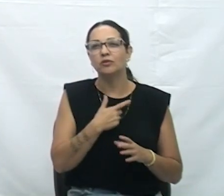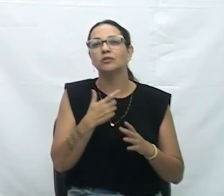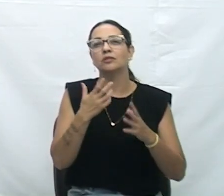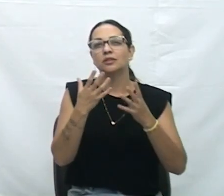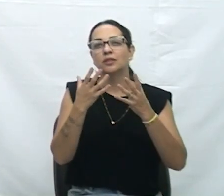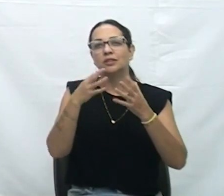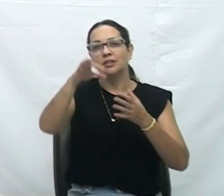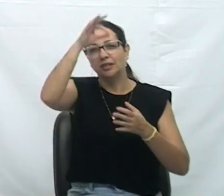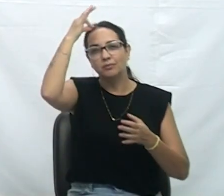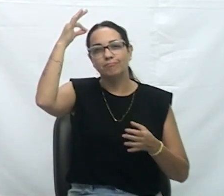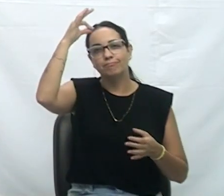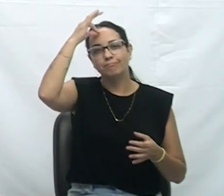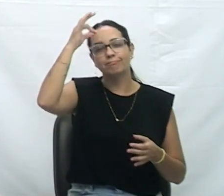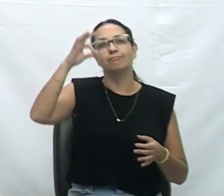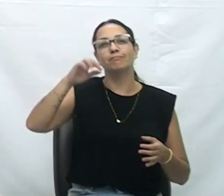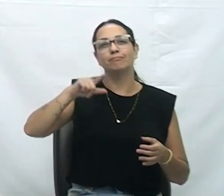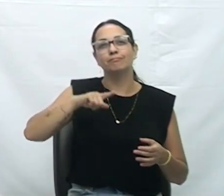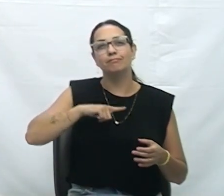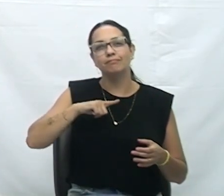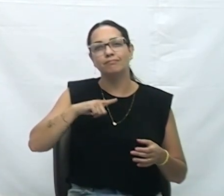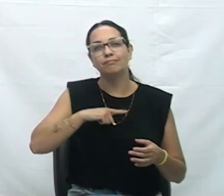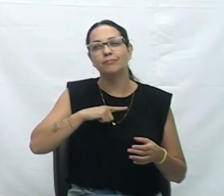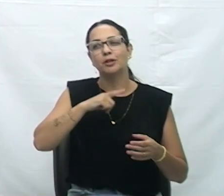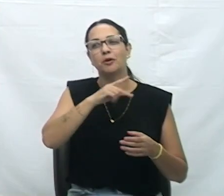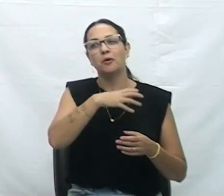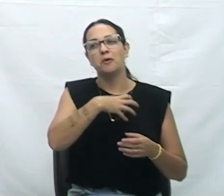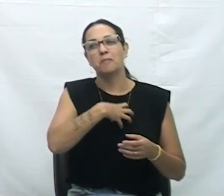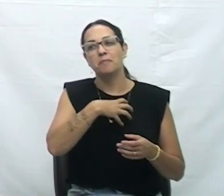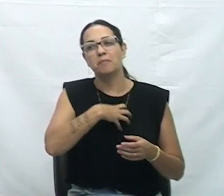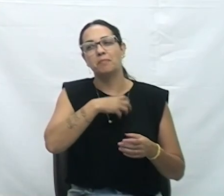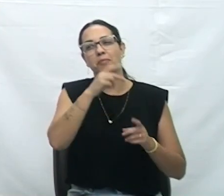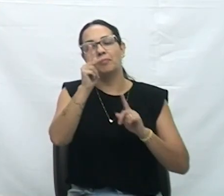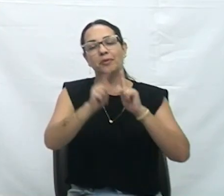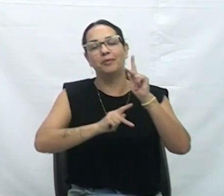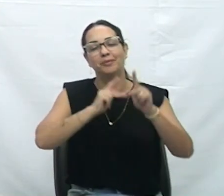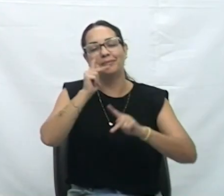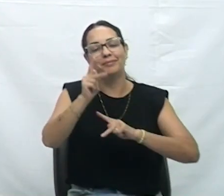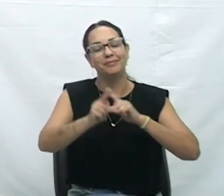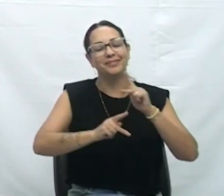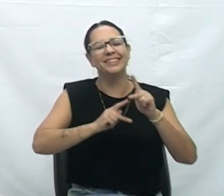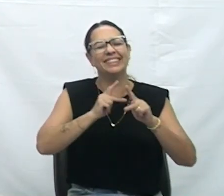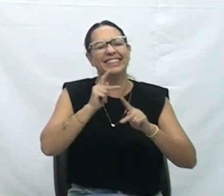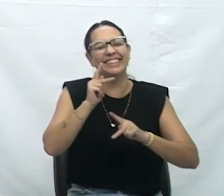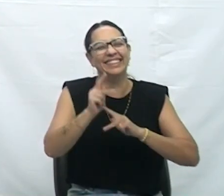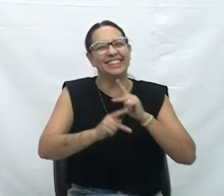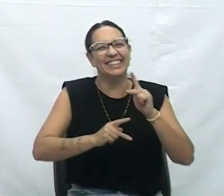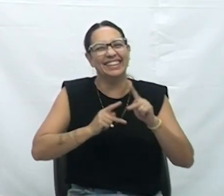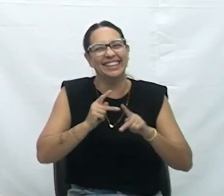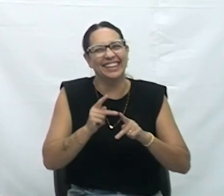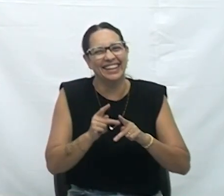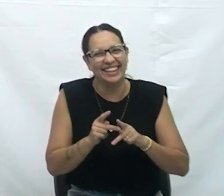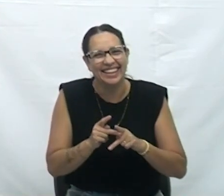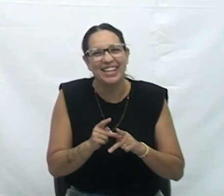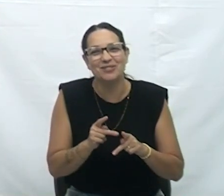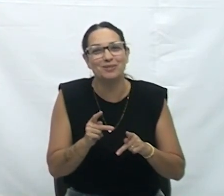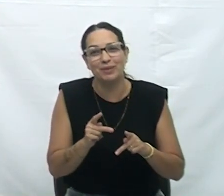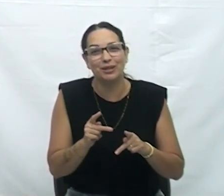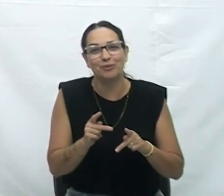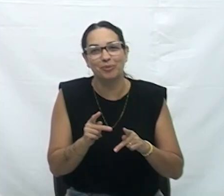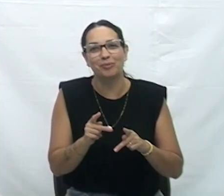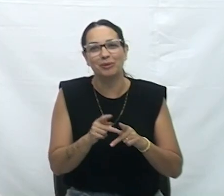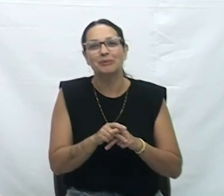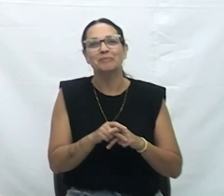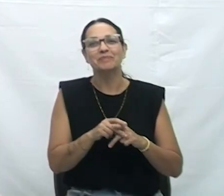E o espírito público requer da gente o respeito, o respeito que impõe, que eu entenda que a marcha para Jesus pode